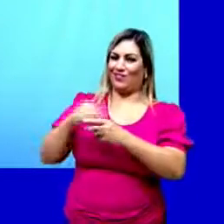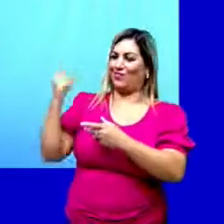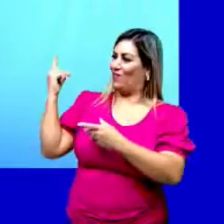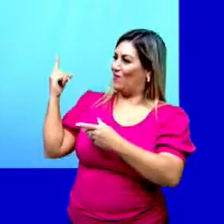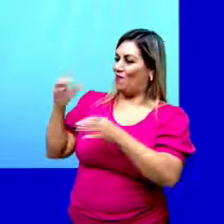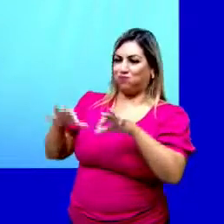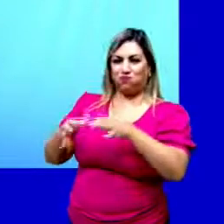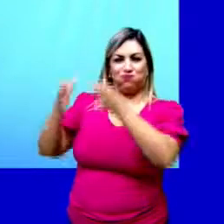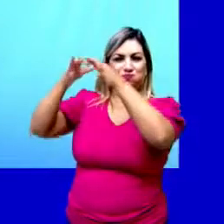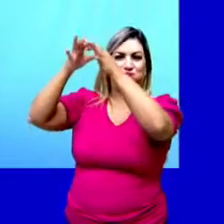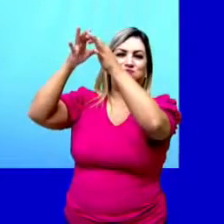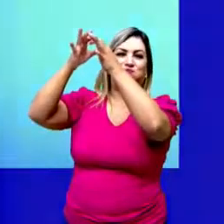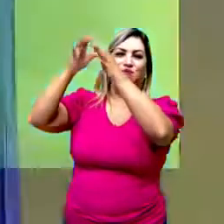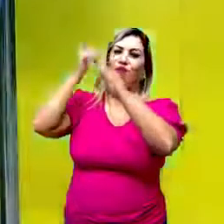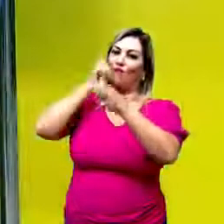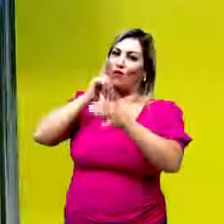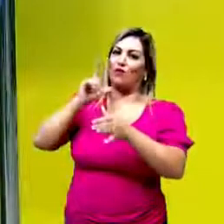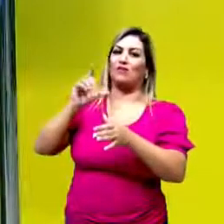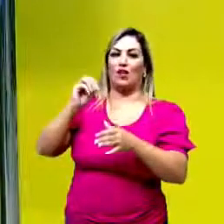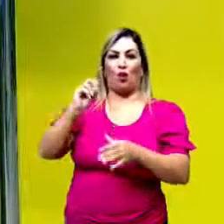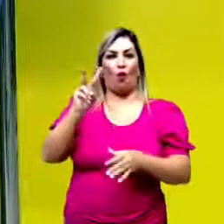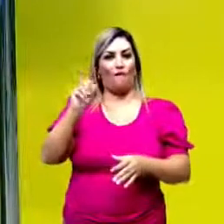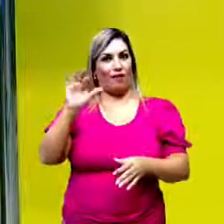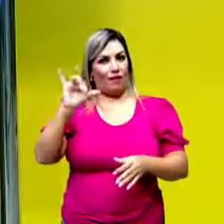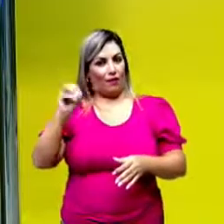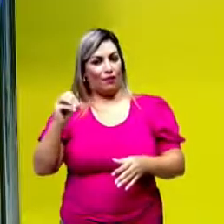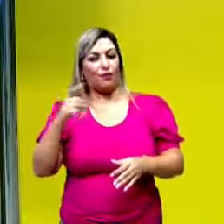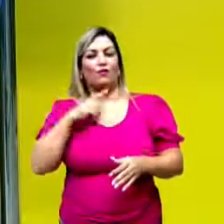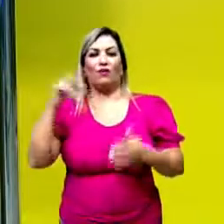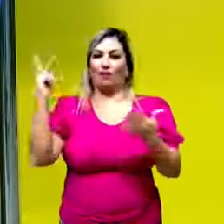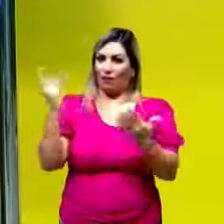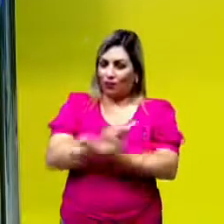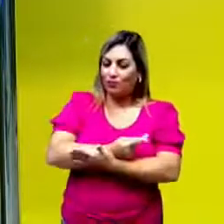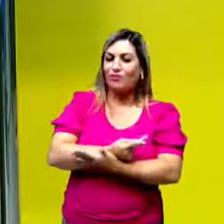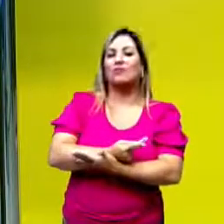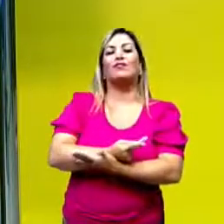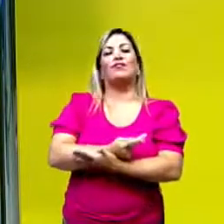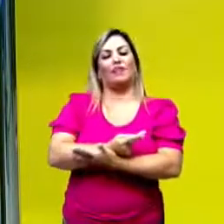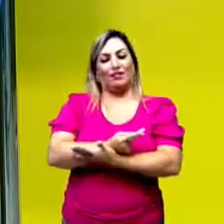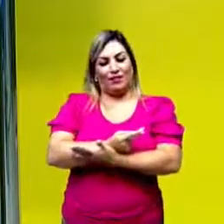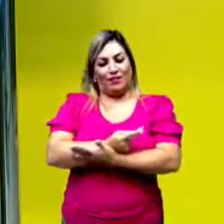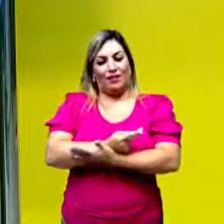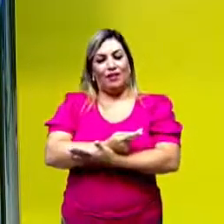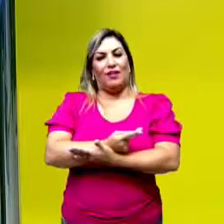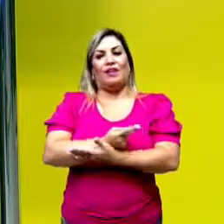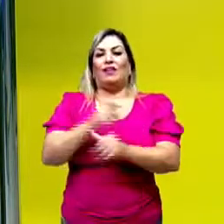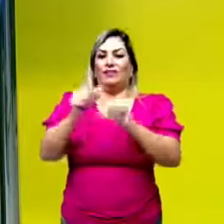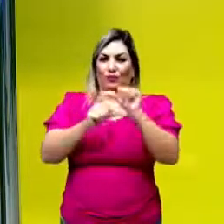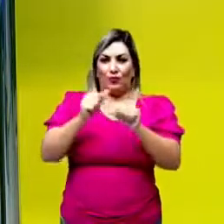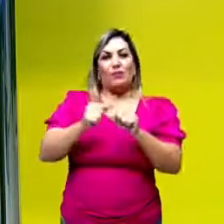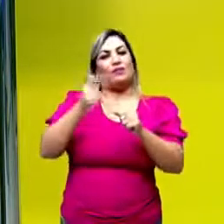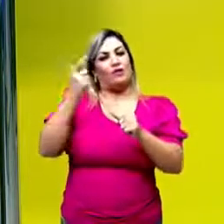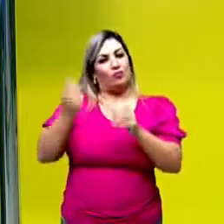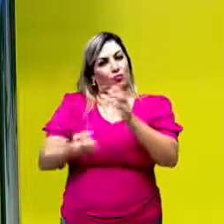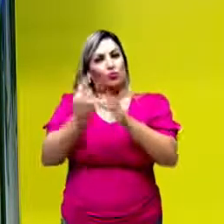estilete da flor até alcançar o ovário, onde irá acontecer, então, a fecundação.